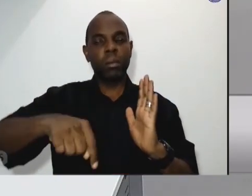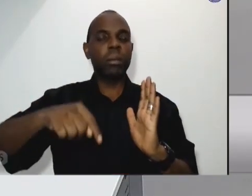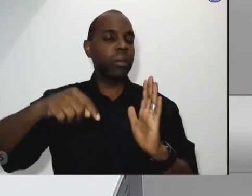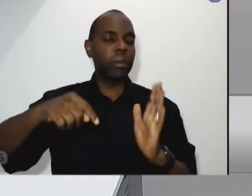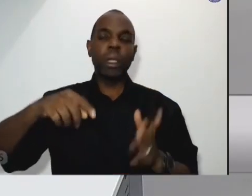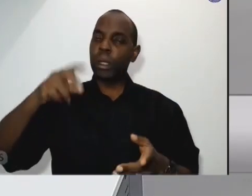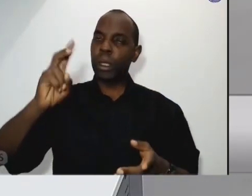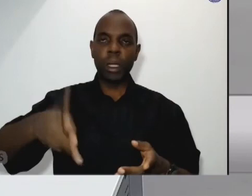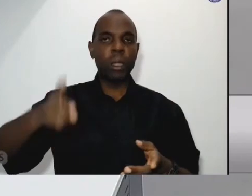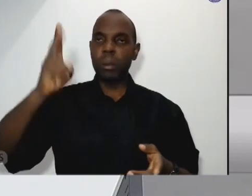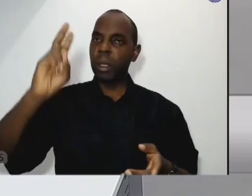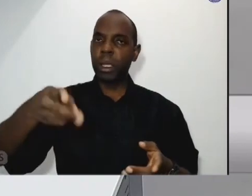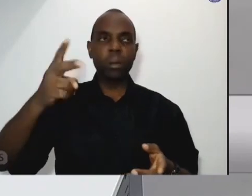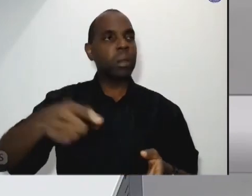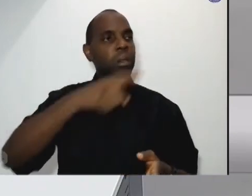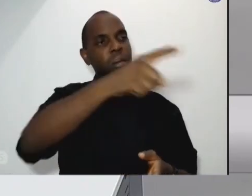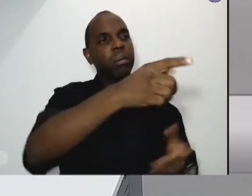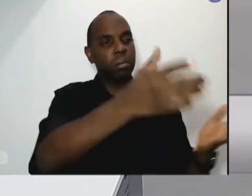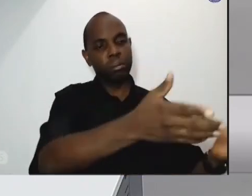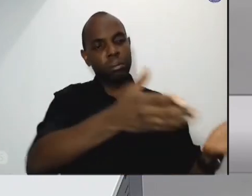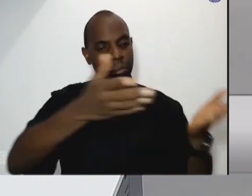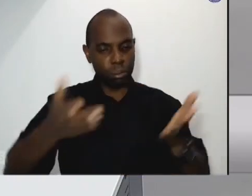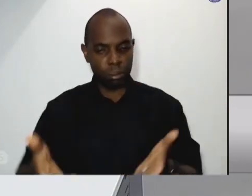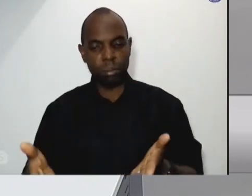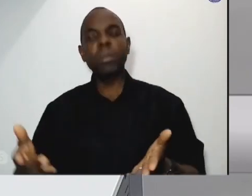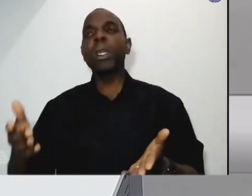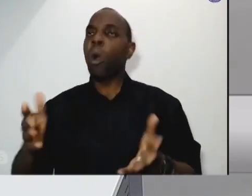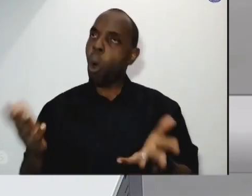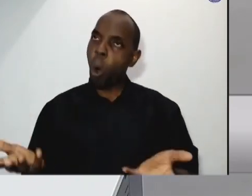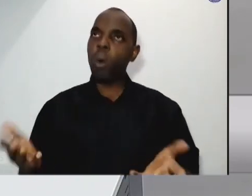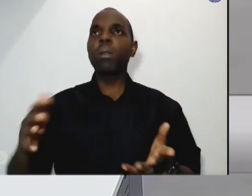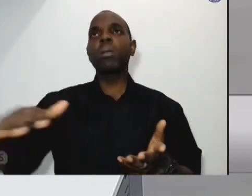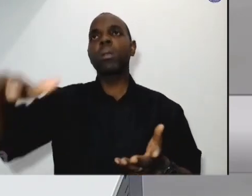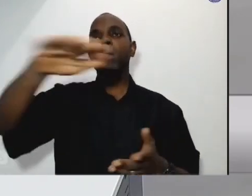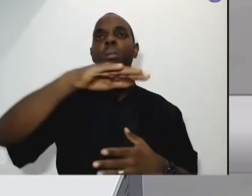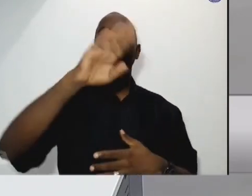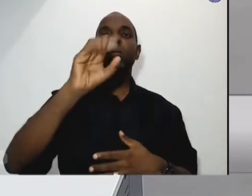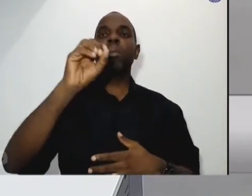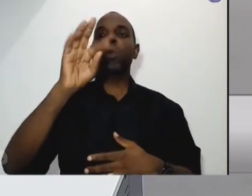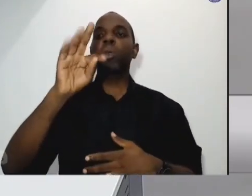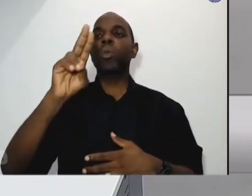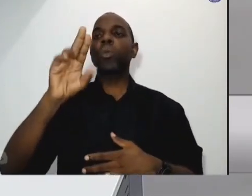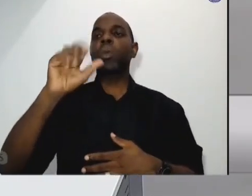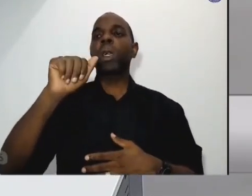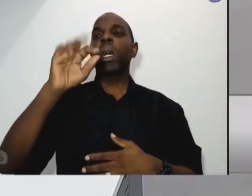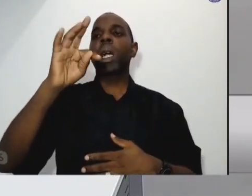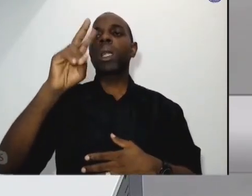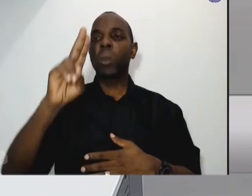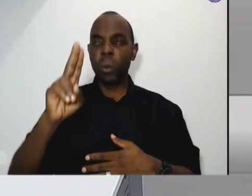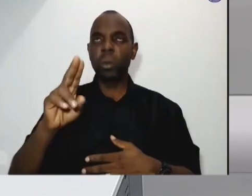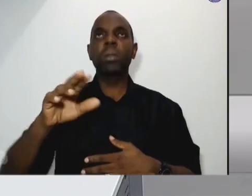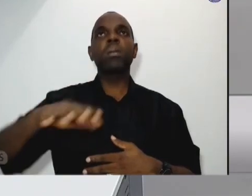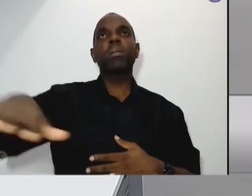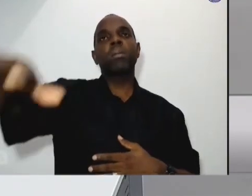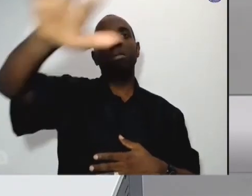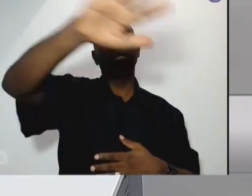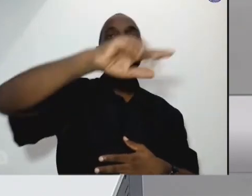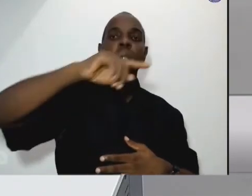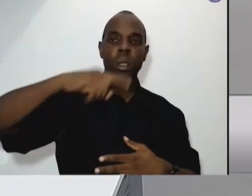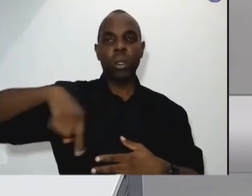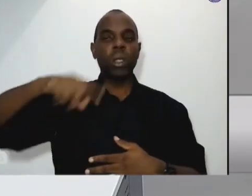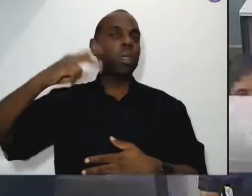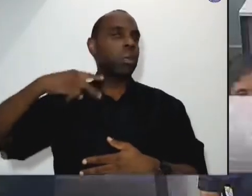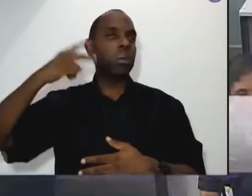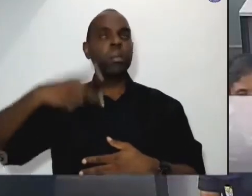disposição do bem estar da população de Botucatu quero agradecer aos meus companheiros vereadores